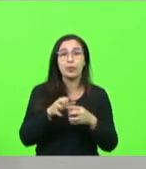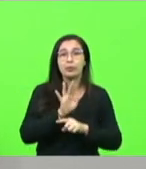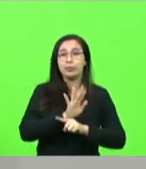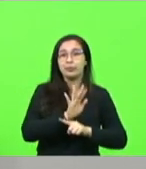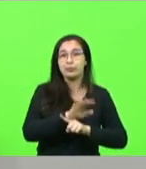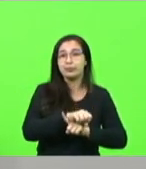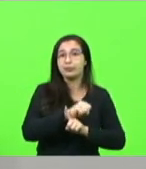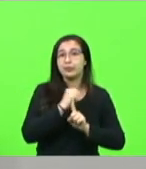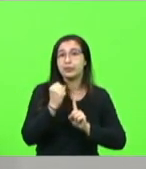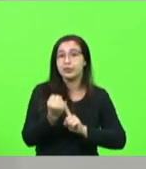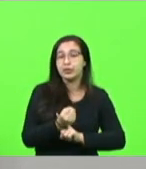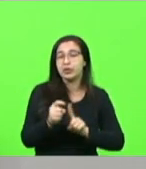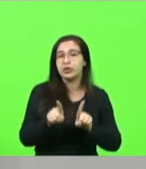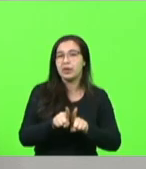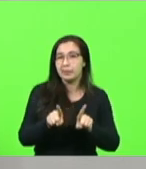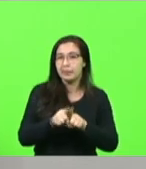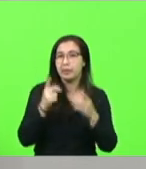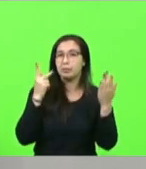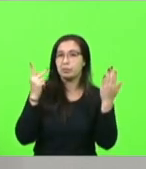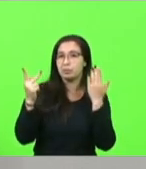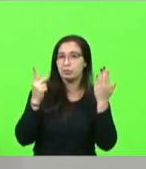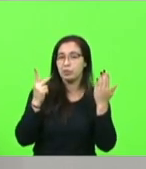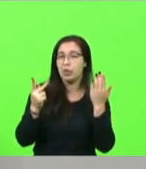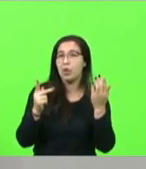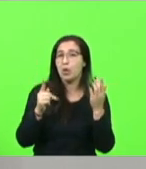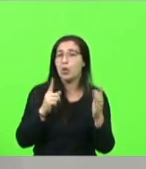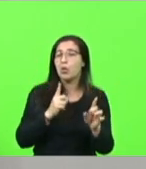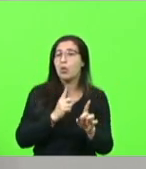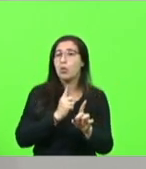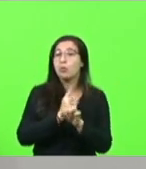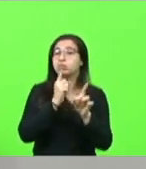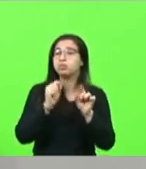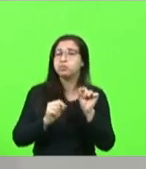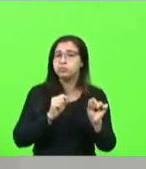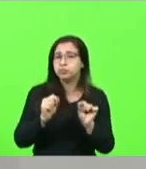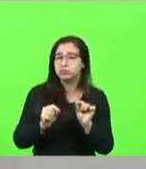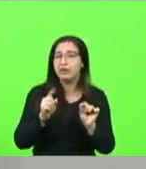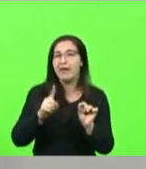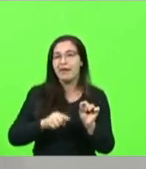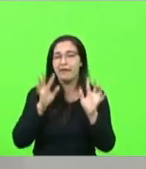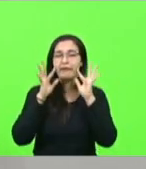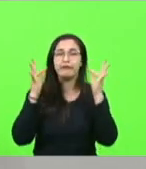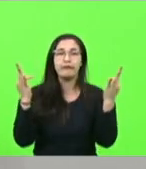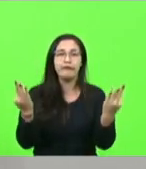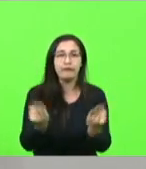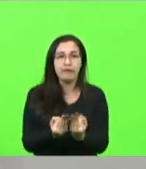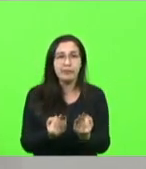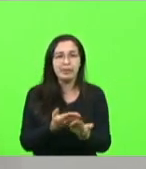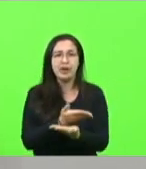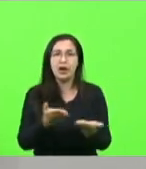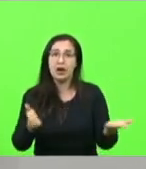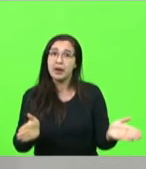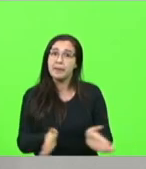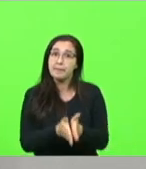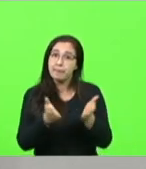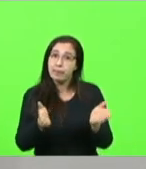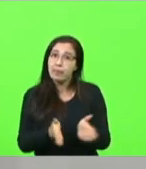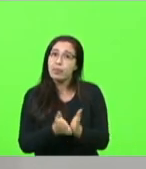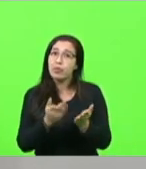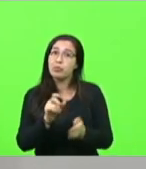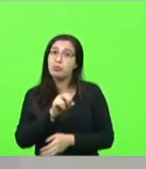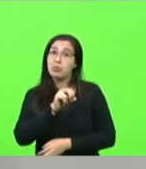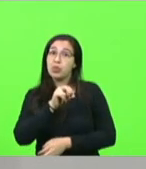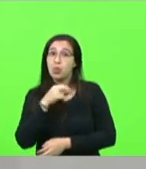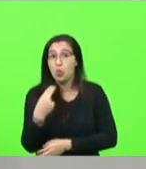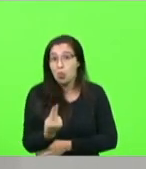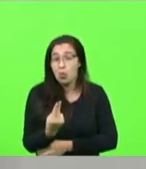e psicólogas, identificamos, porque o nosso alvo são famílias de baixa renda ou em situação de vulnerabilidade,